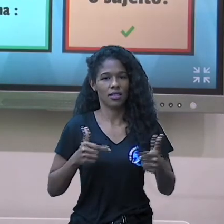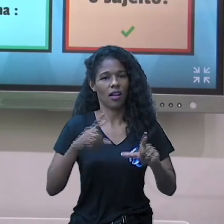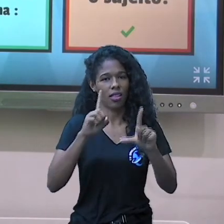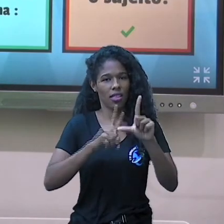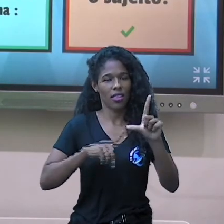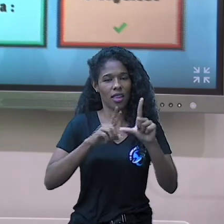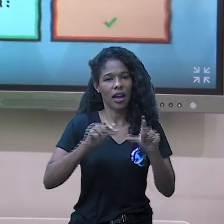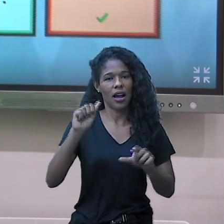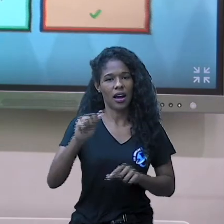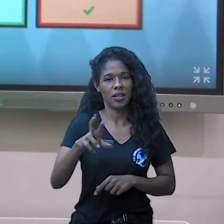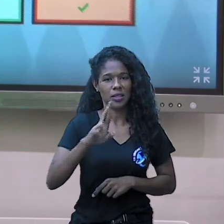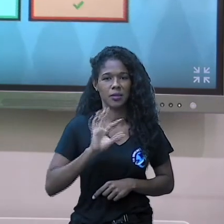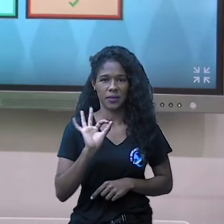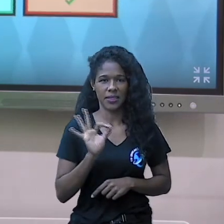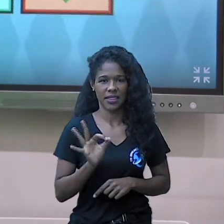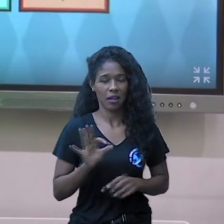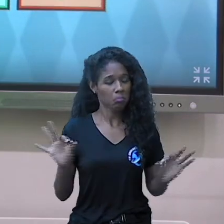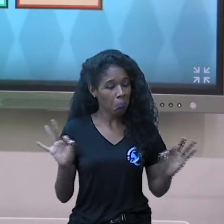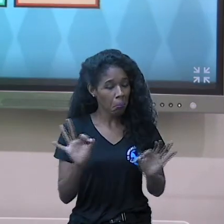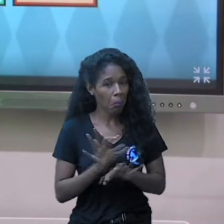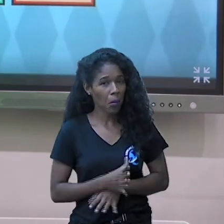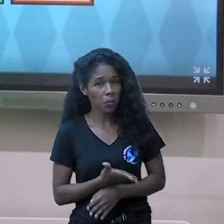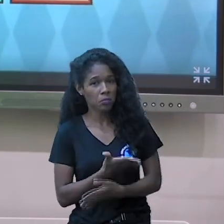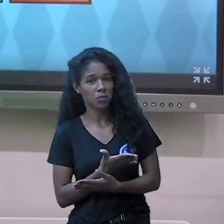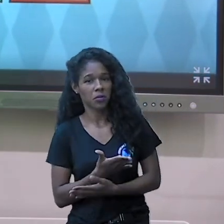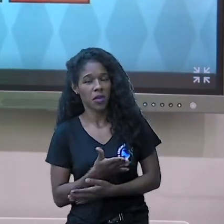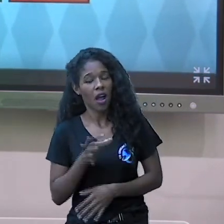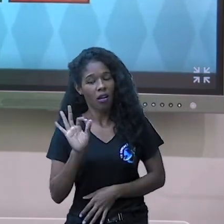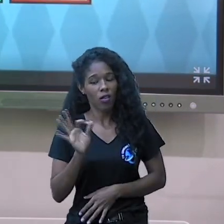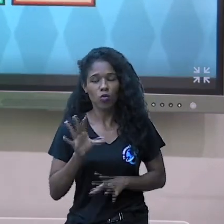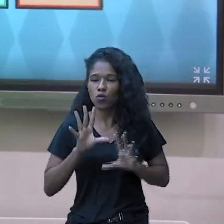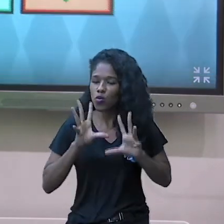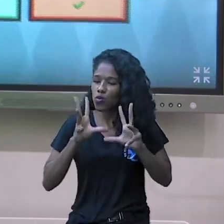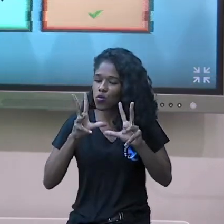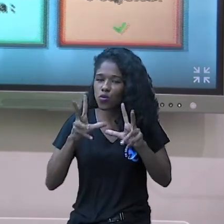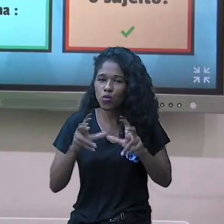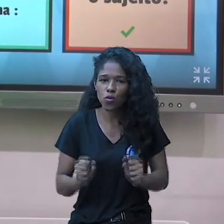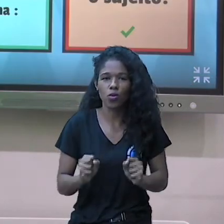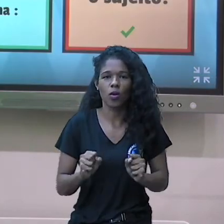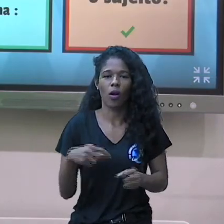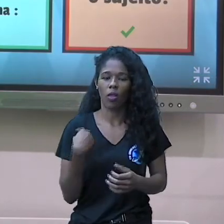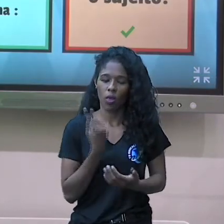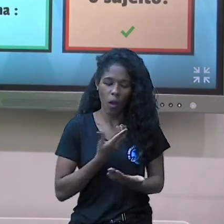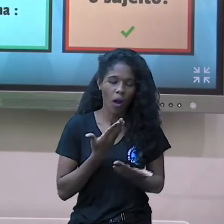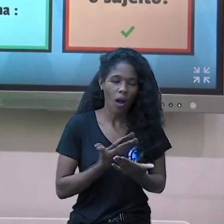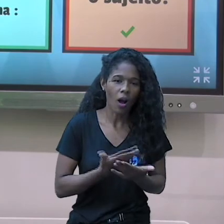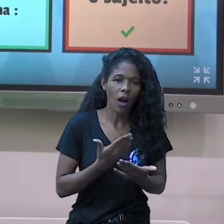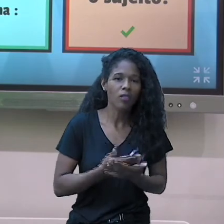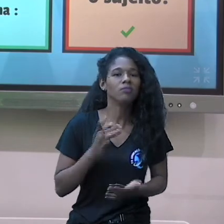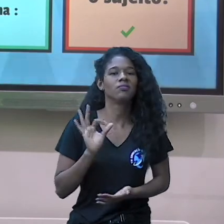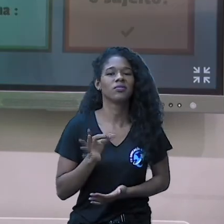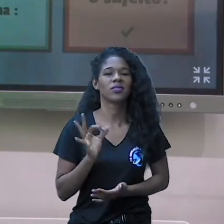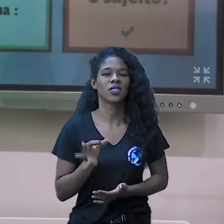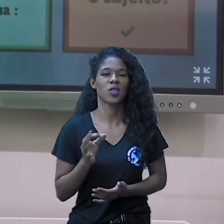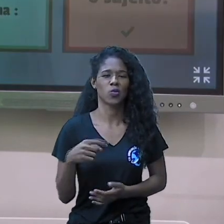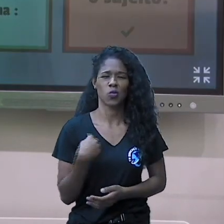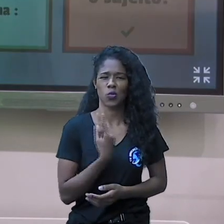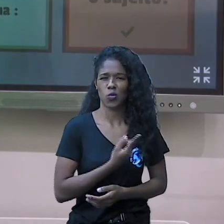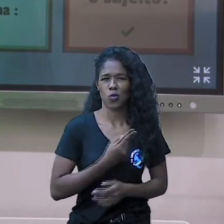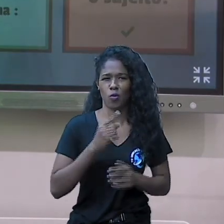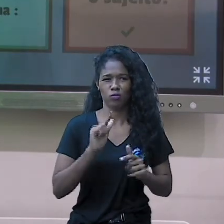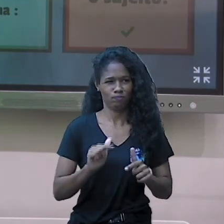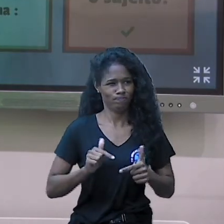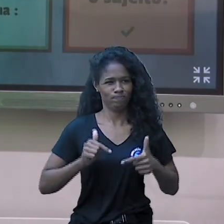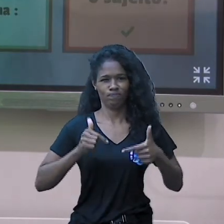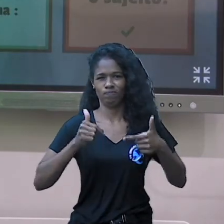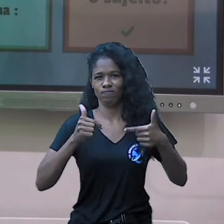Acabou. Acertamos todas? Viu? Prestamos atenção na aula e acertamos tudo hoje, né? Nós somos, ó, fera